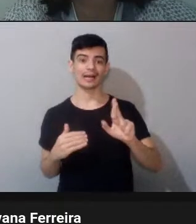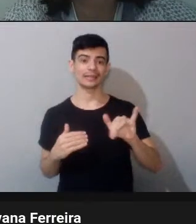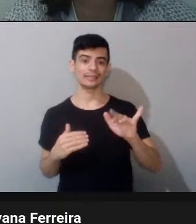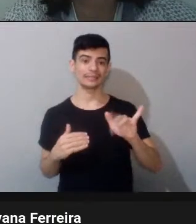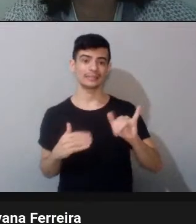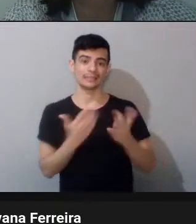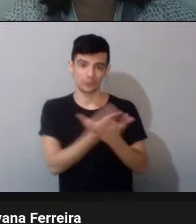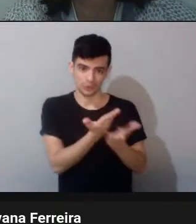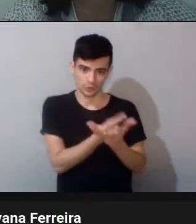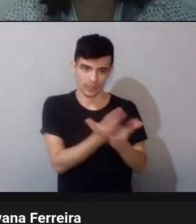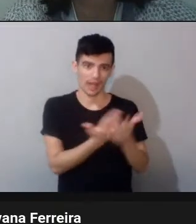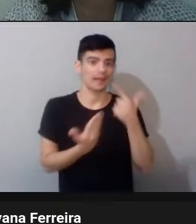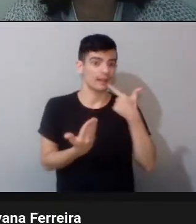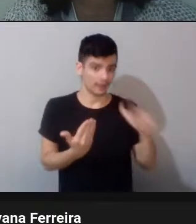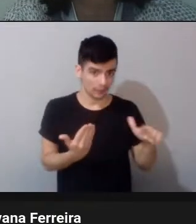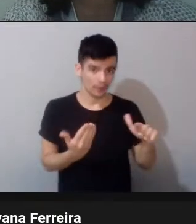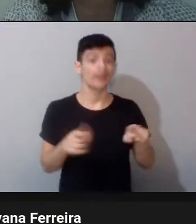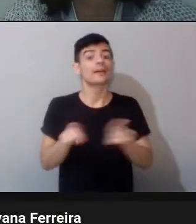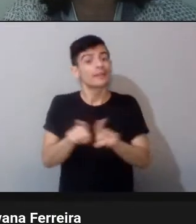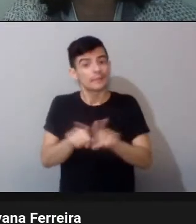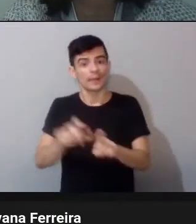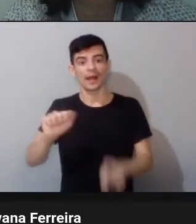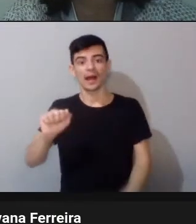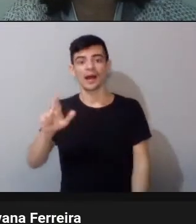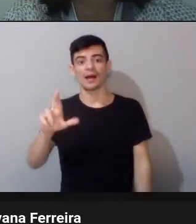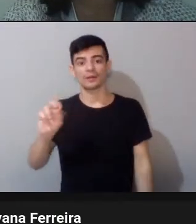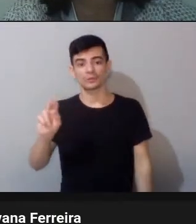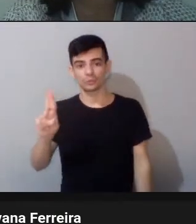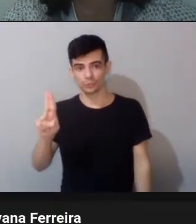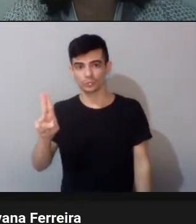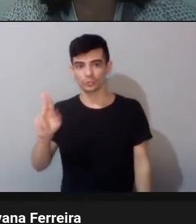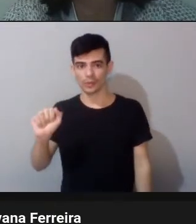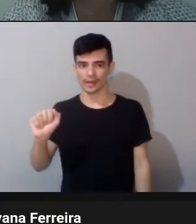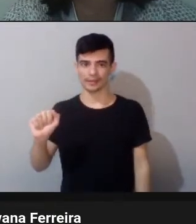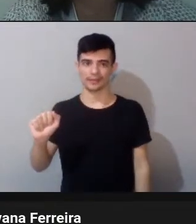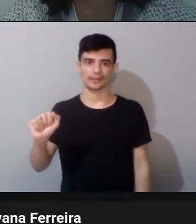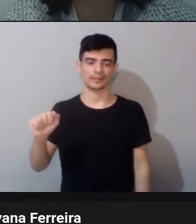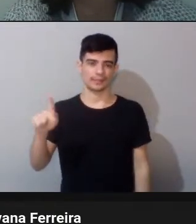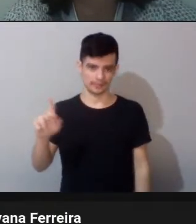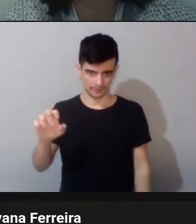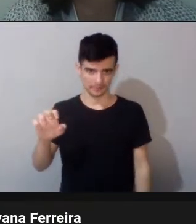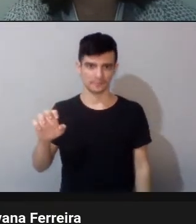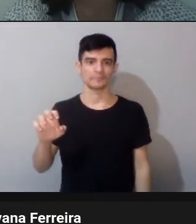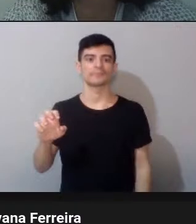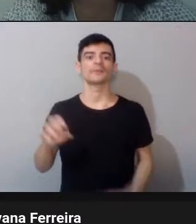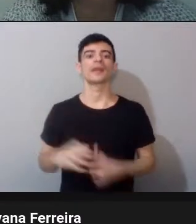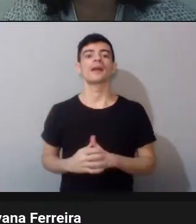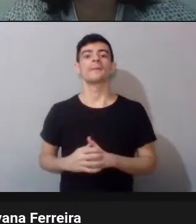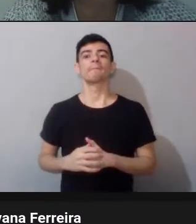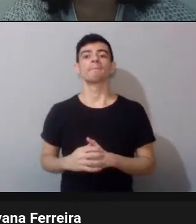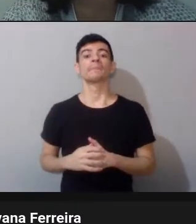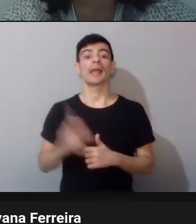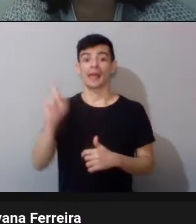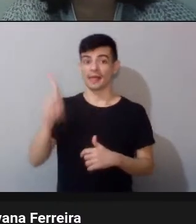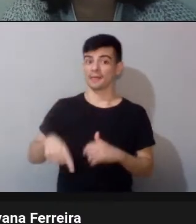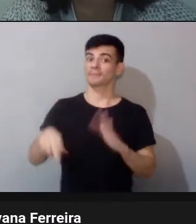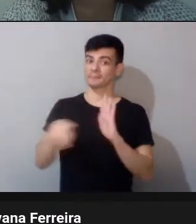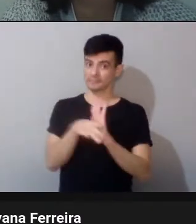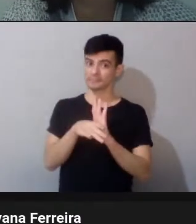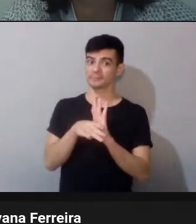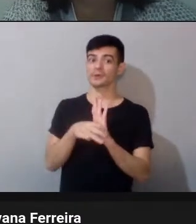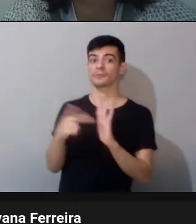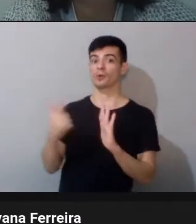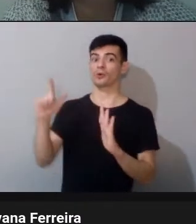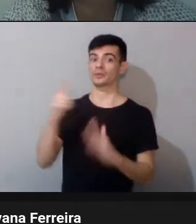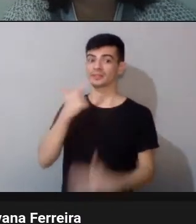até um pouco a língua Aruaq, né? Que é a língua dos Terena. O povo Terena no Mato Grosso. Mas, enfim, vou ver aí. Pois é, essa